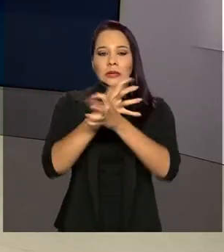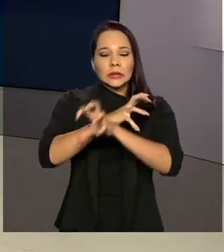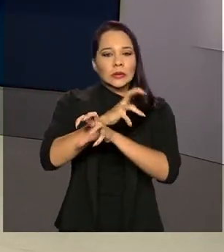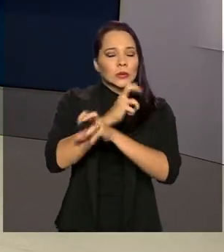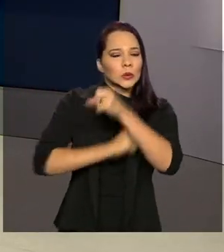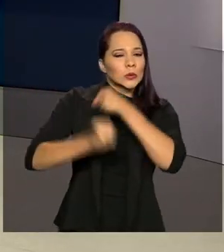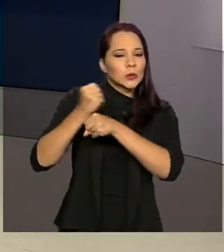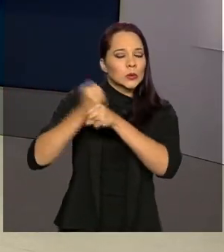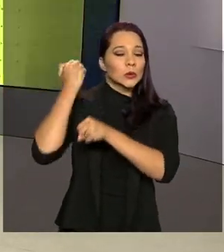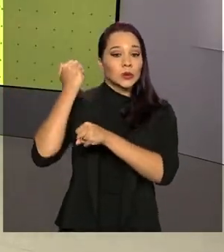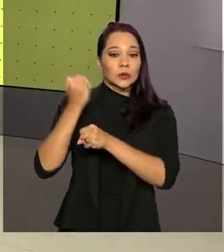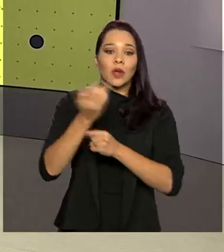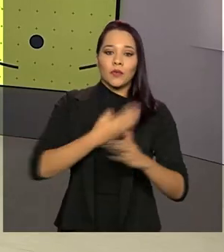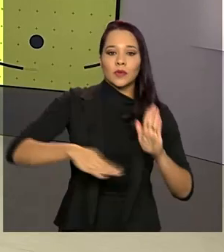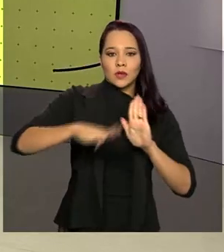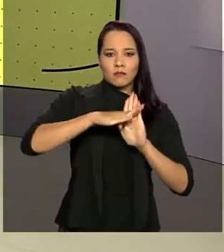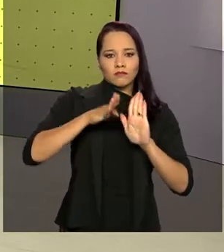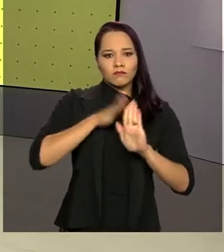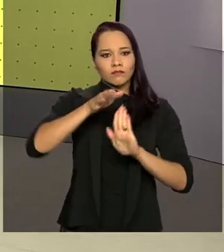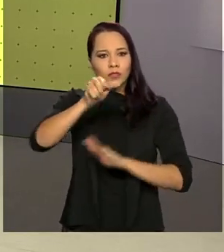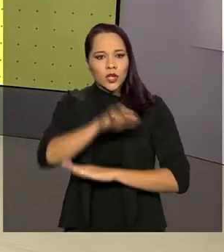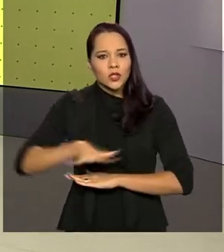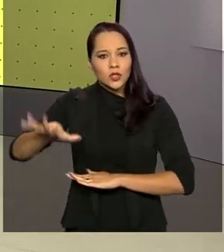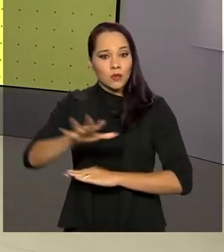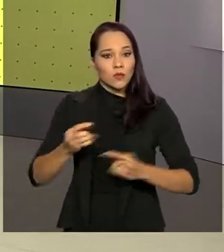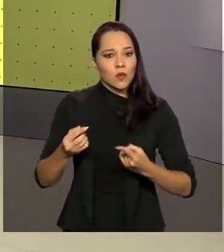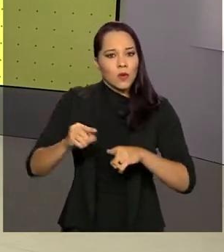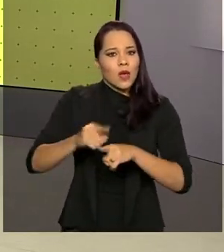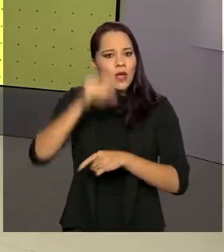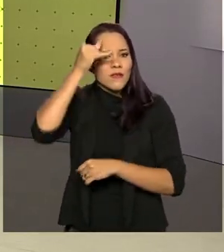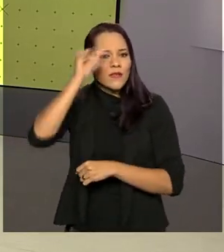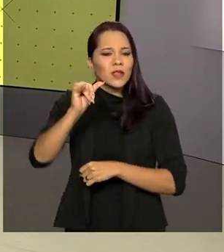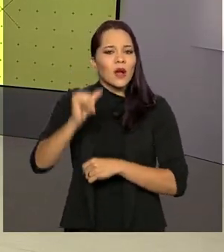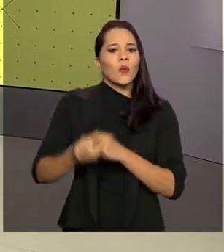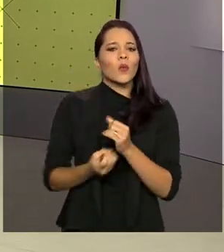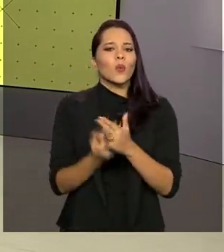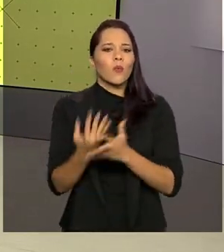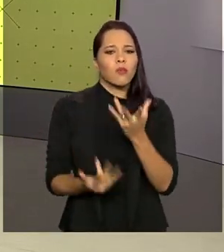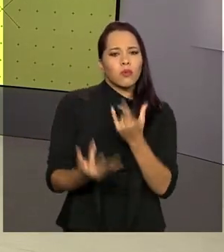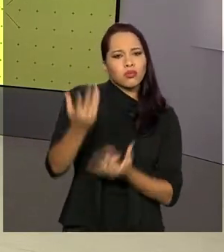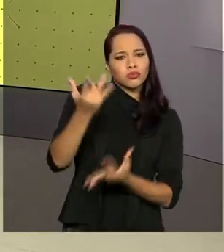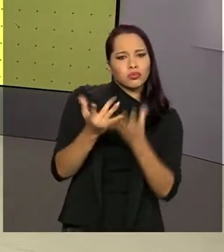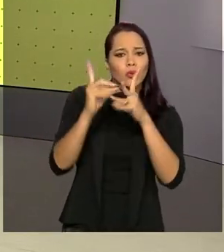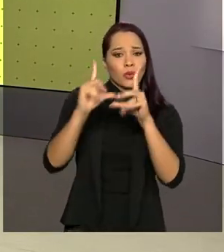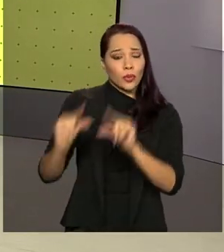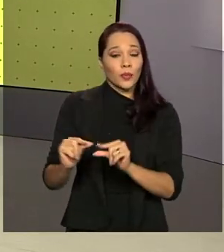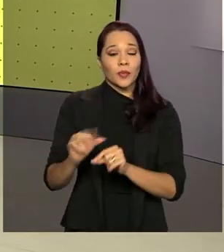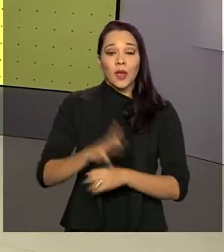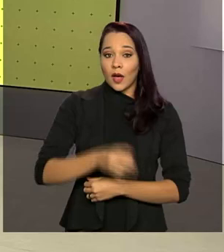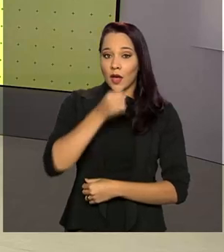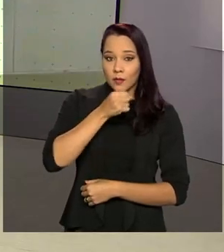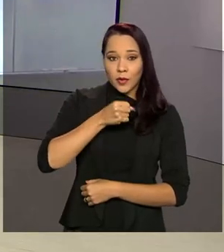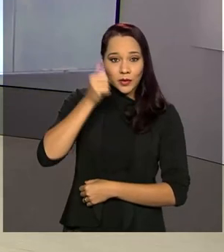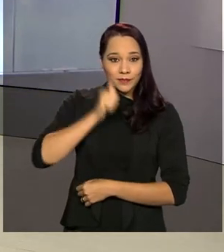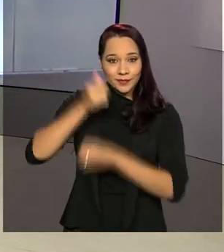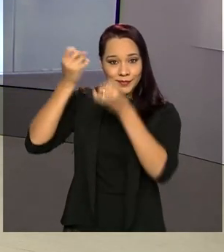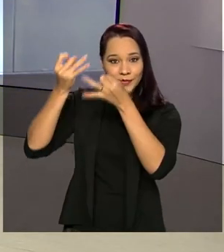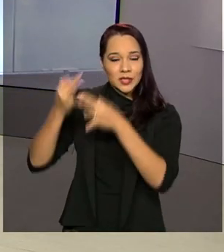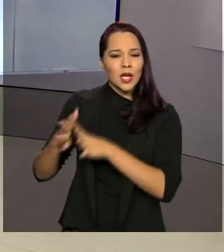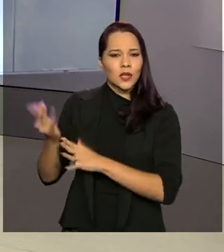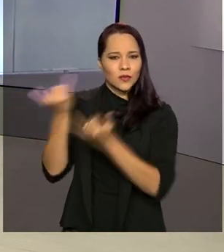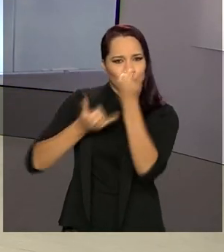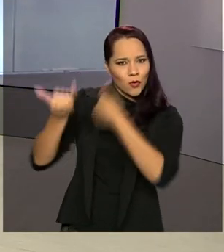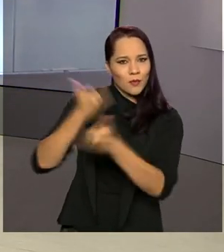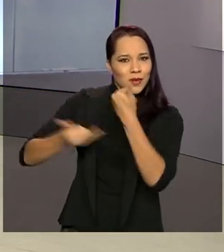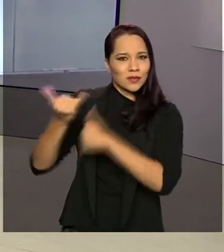As forças armadas estão na região para combater o aumento no número de queimadas. A repórter Daniele Popov tem as informações sobre